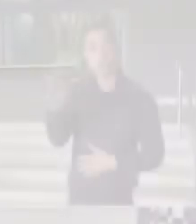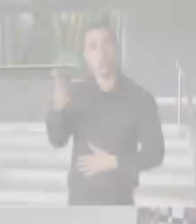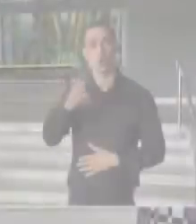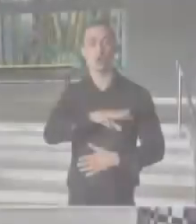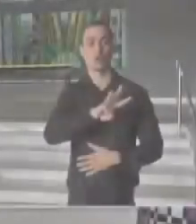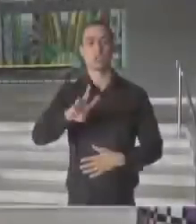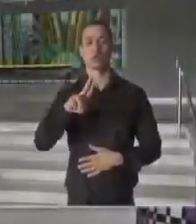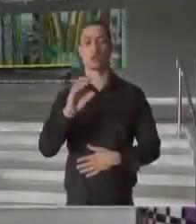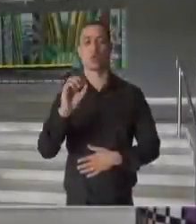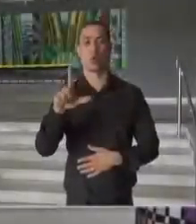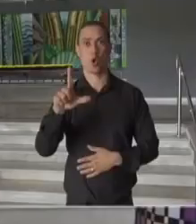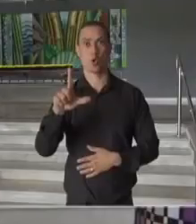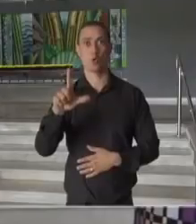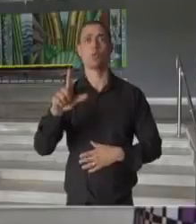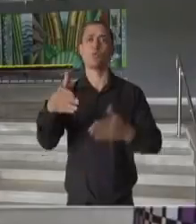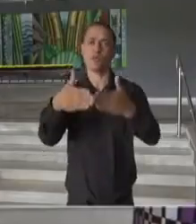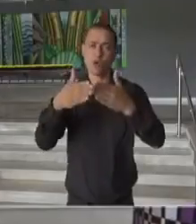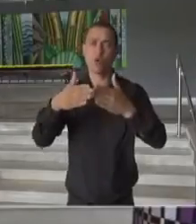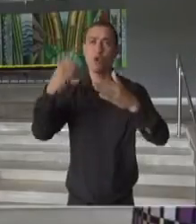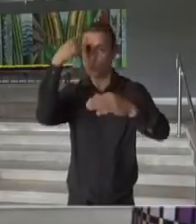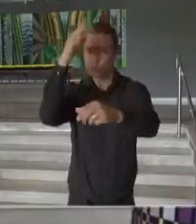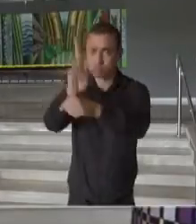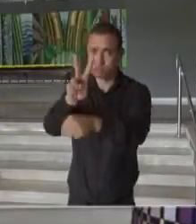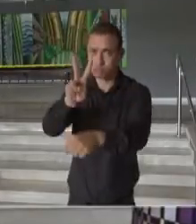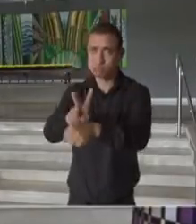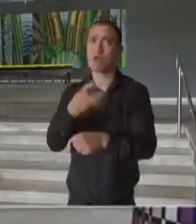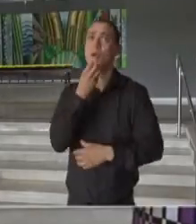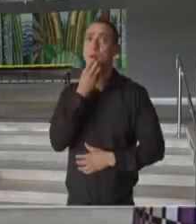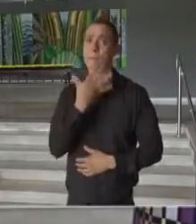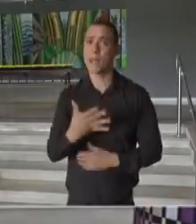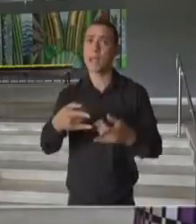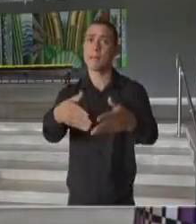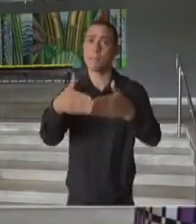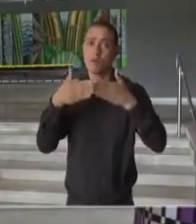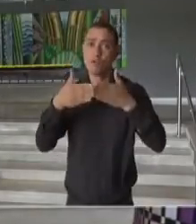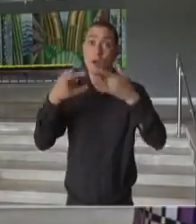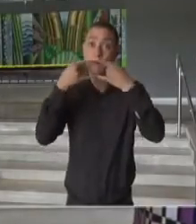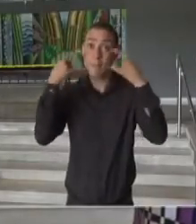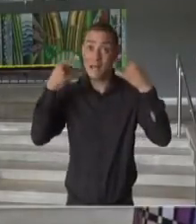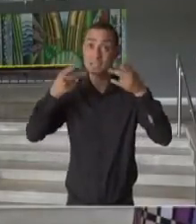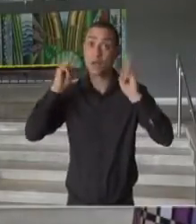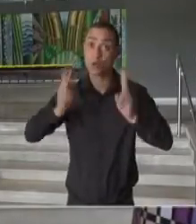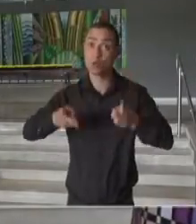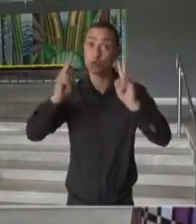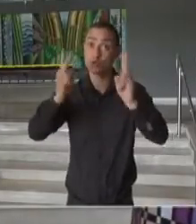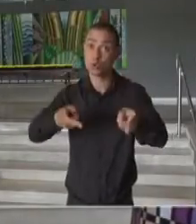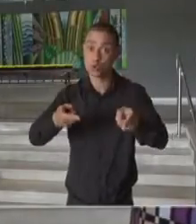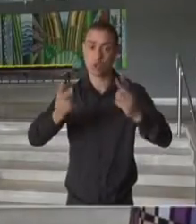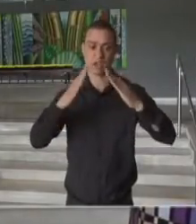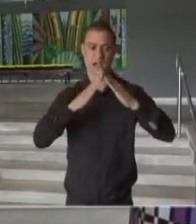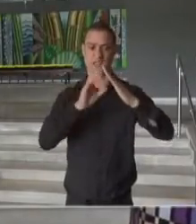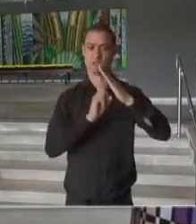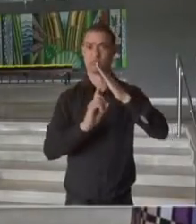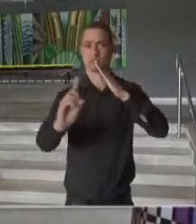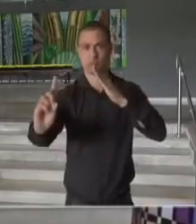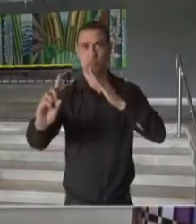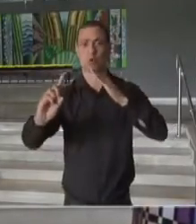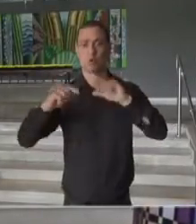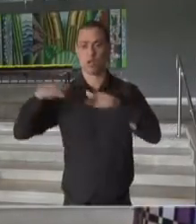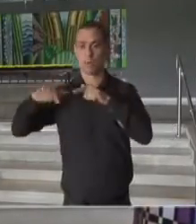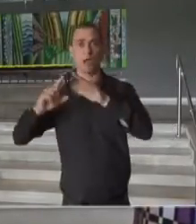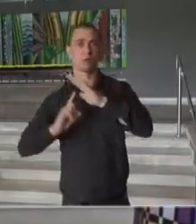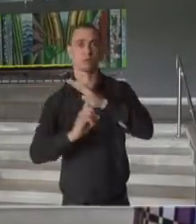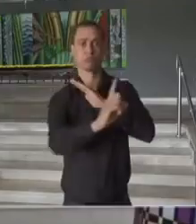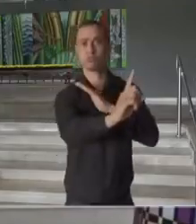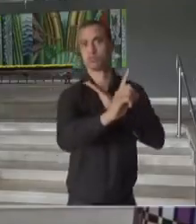Portal UOL. Fiquem bem, fiquem protegidos, por favor, usem as suas máscaras ao saírem nos seus ambientes de trabalho,